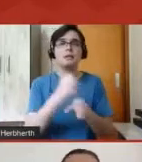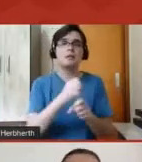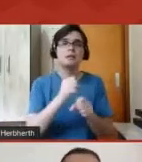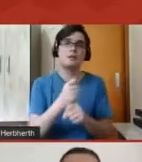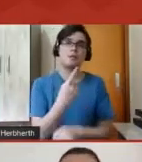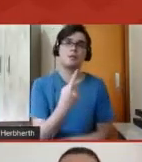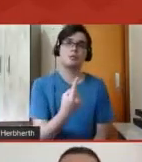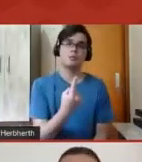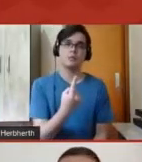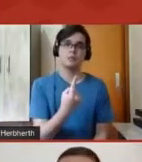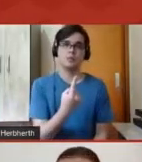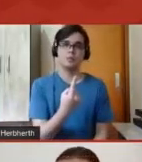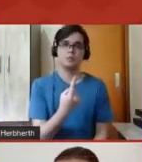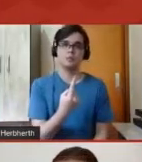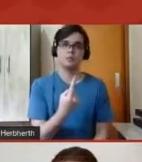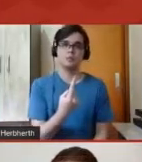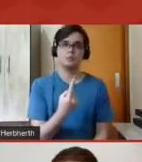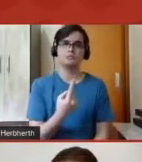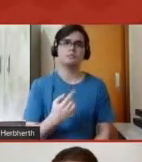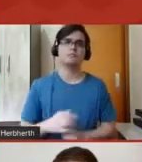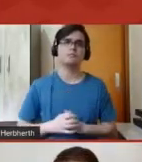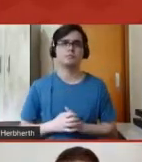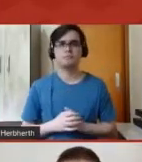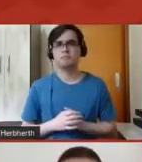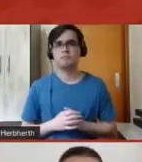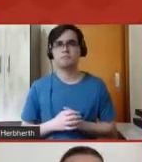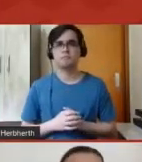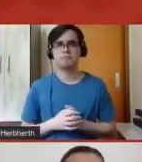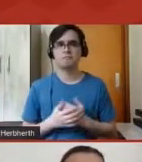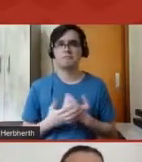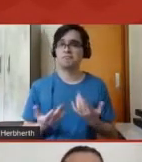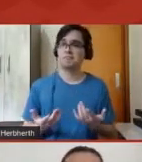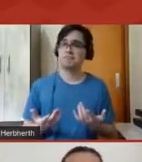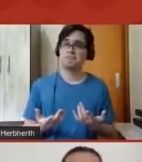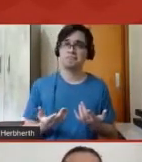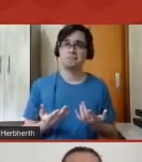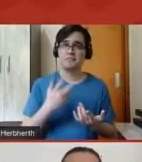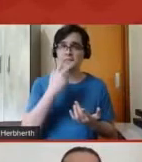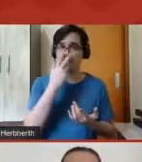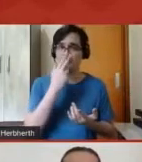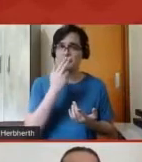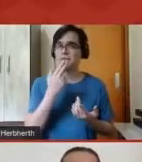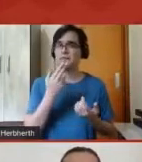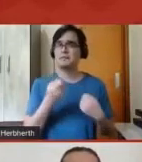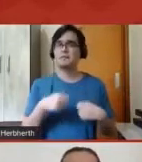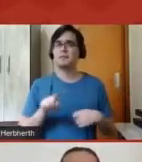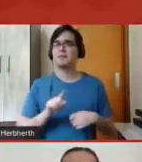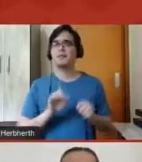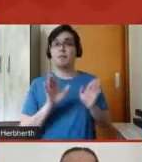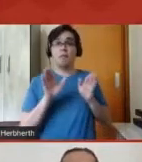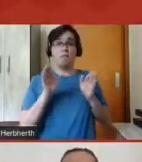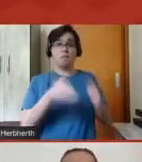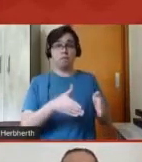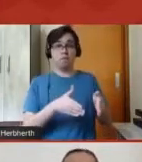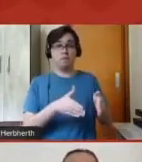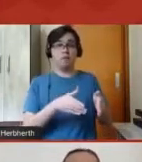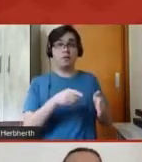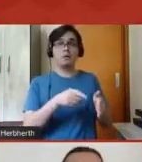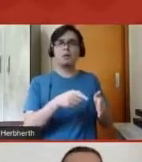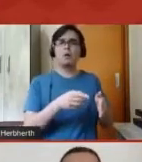Eu acho que eu nem precisaria dar muita ênfase nisso e o quão